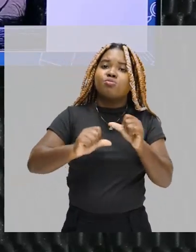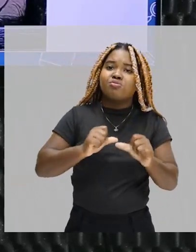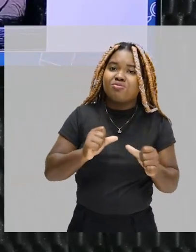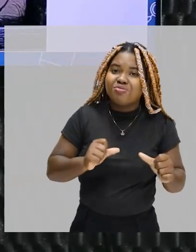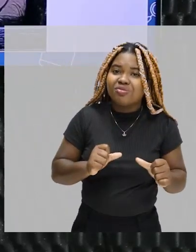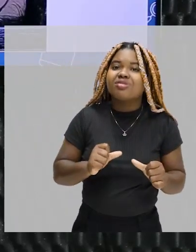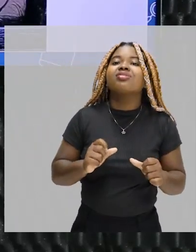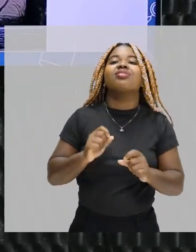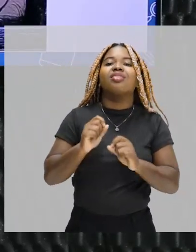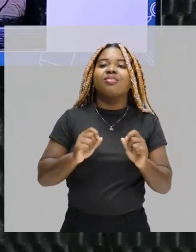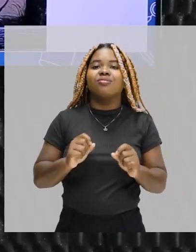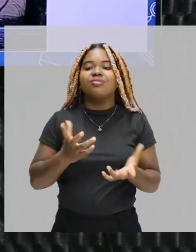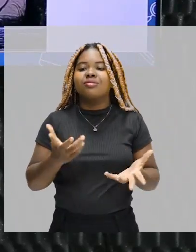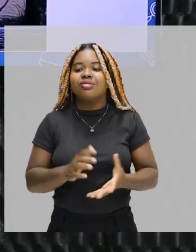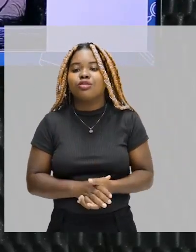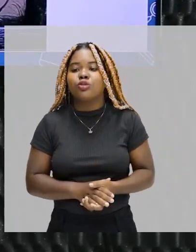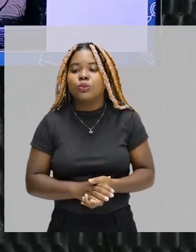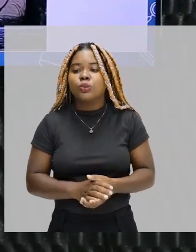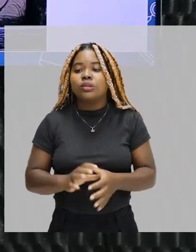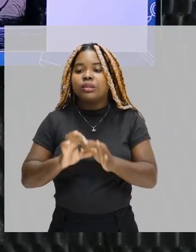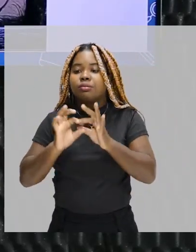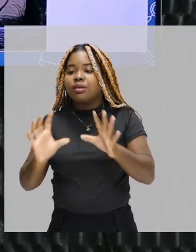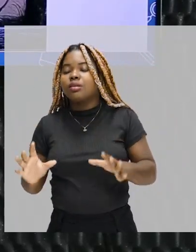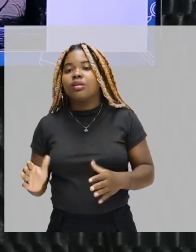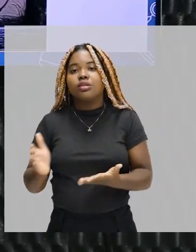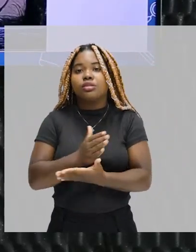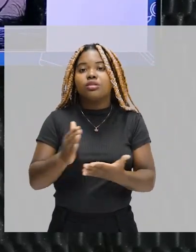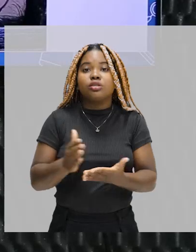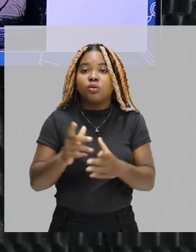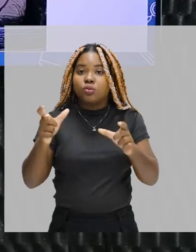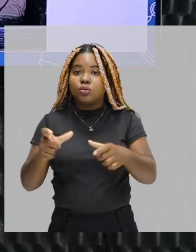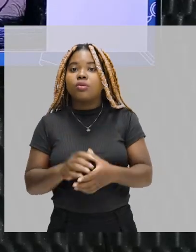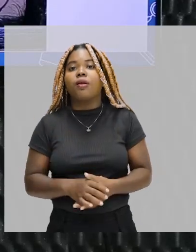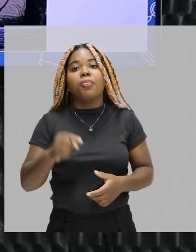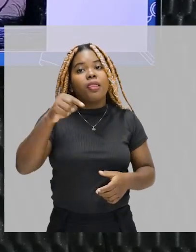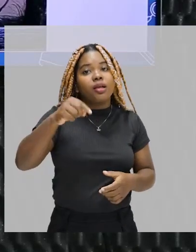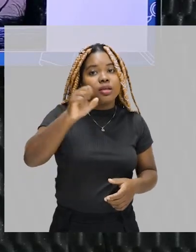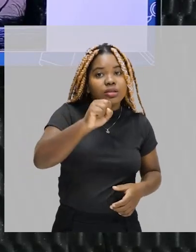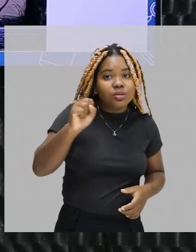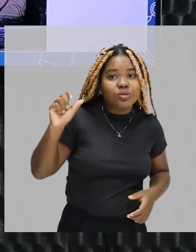garantir cidadania de alguns bairros. Aqui em São Luís, uma série de artistas urbanos estão